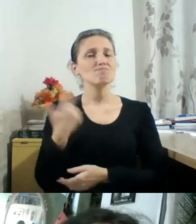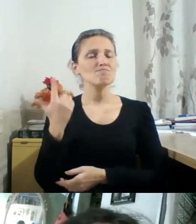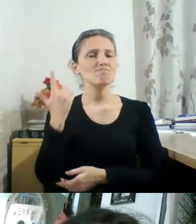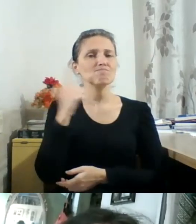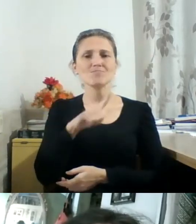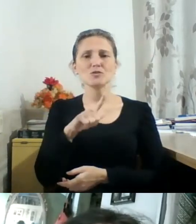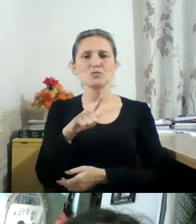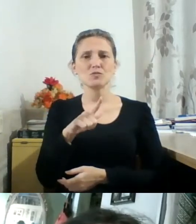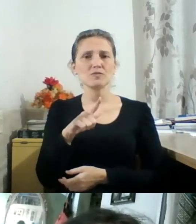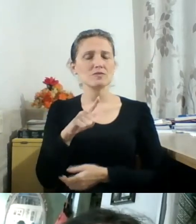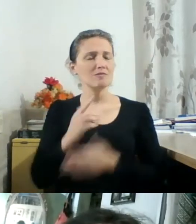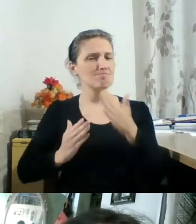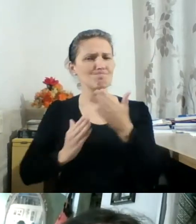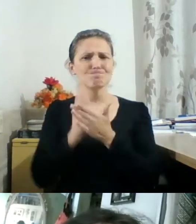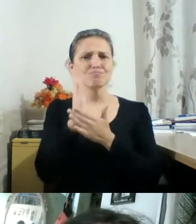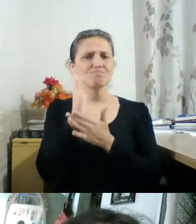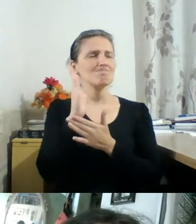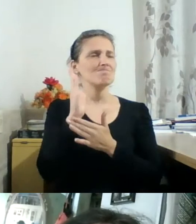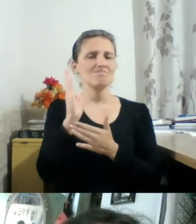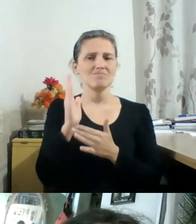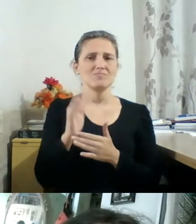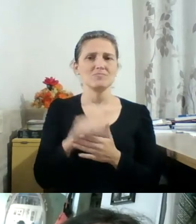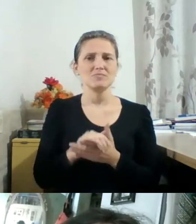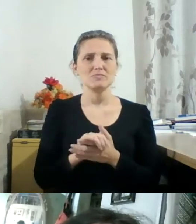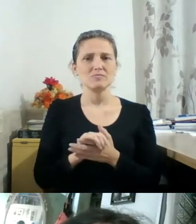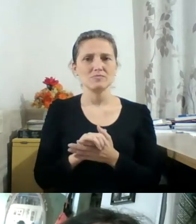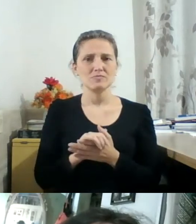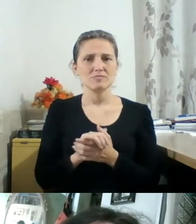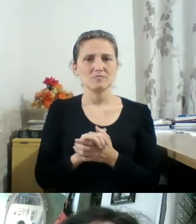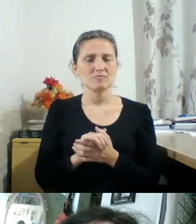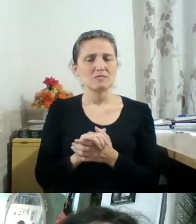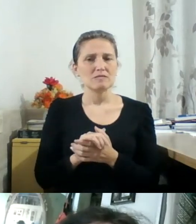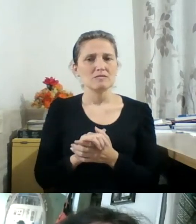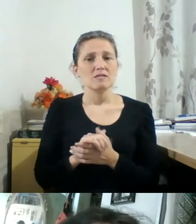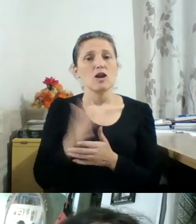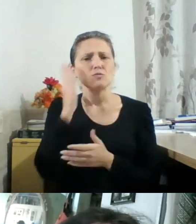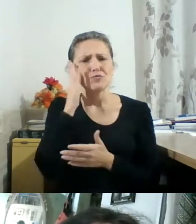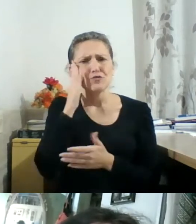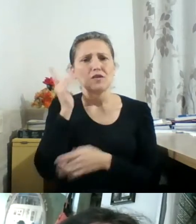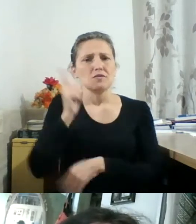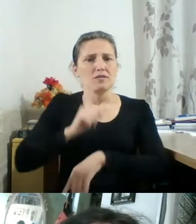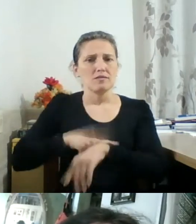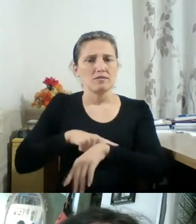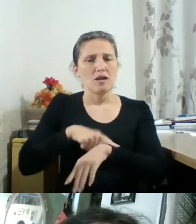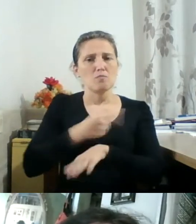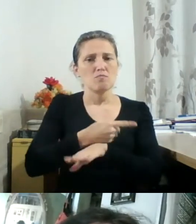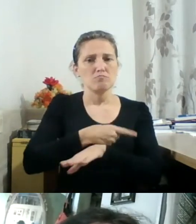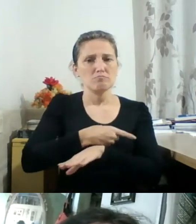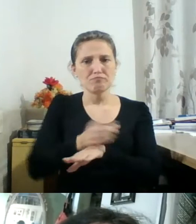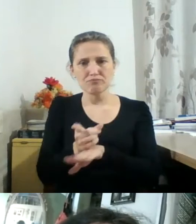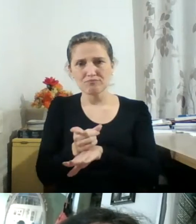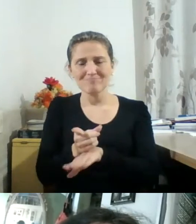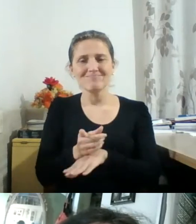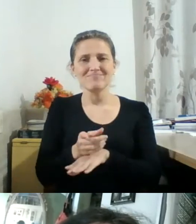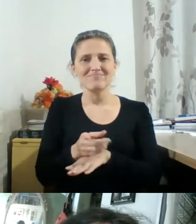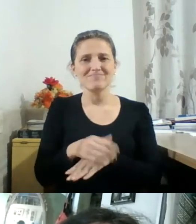ultrapassar e que apesar do tempo, que na escala humana